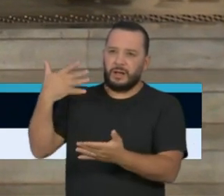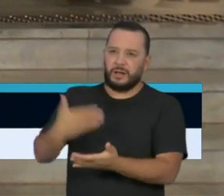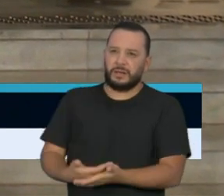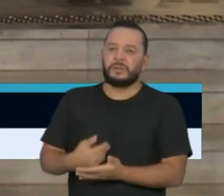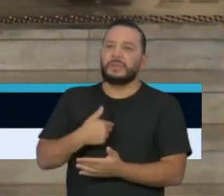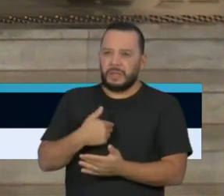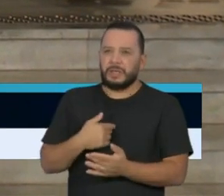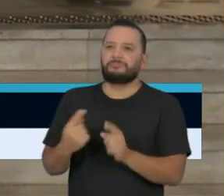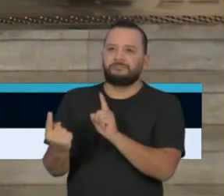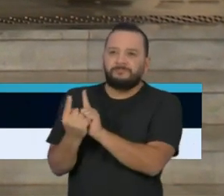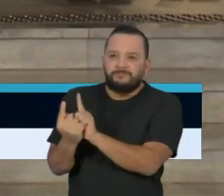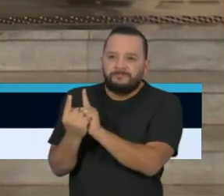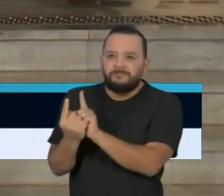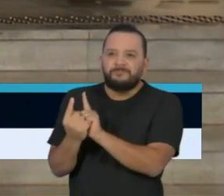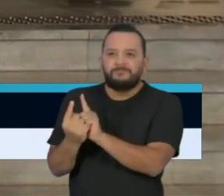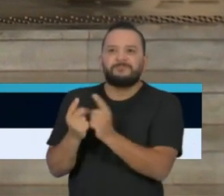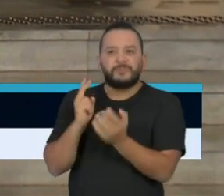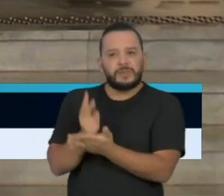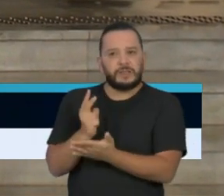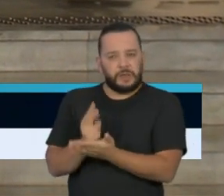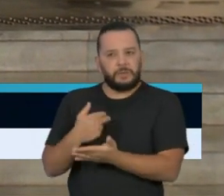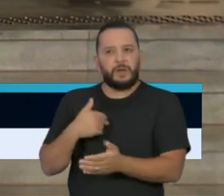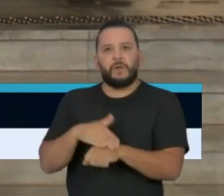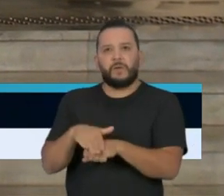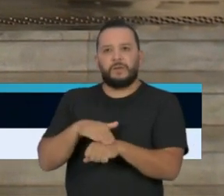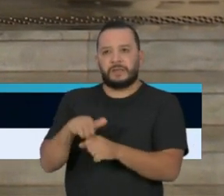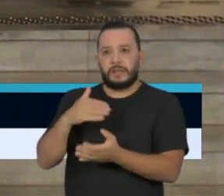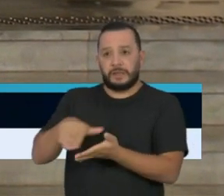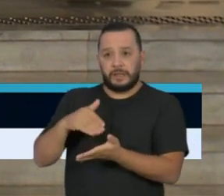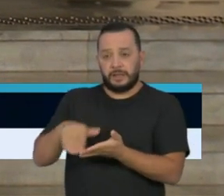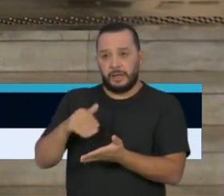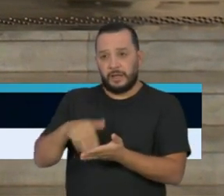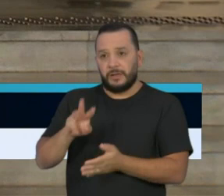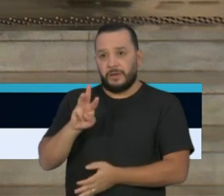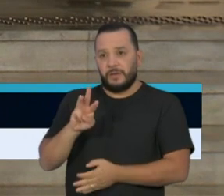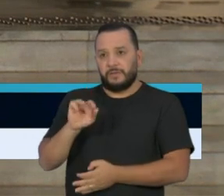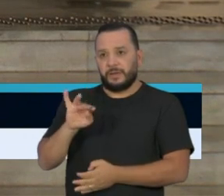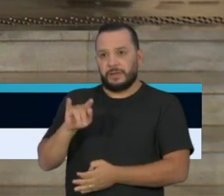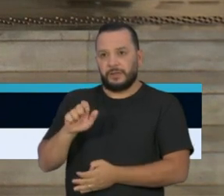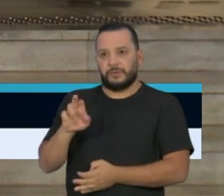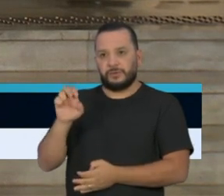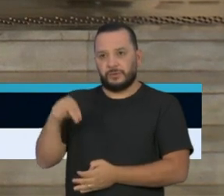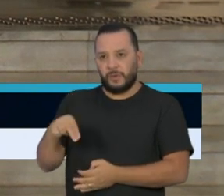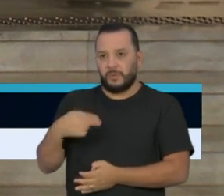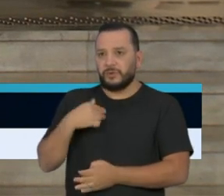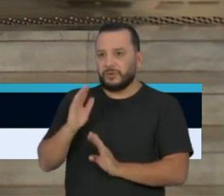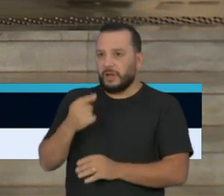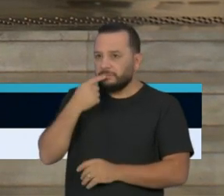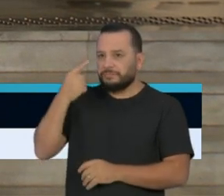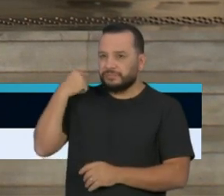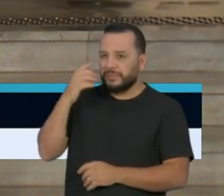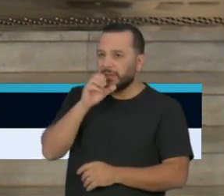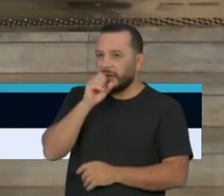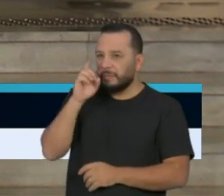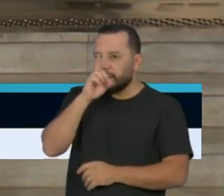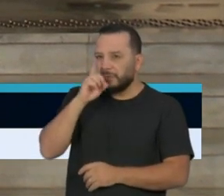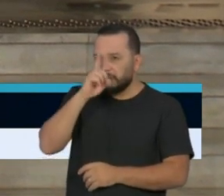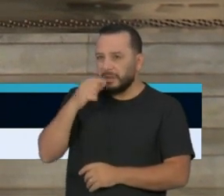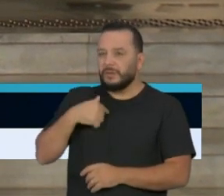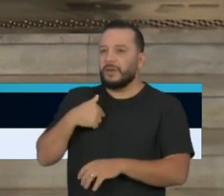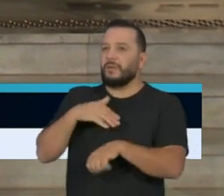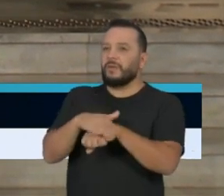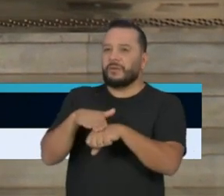muito próximos. Eu falei com o secretário Wanderson longamente neste último final de semana a respeito de